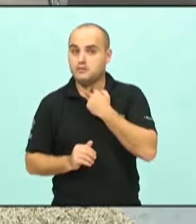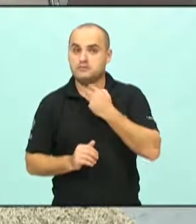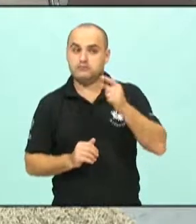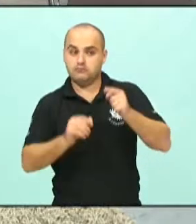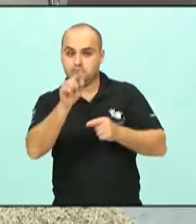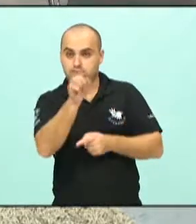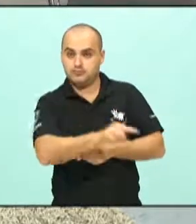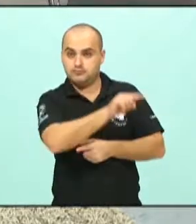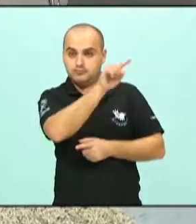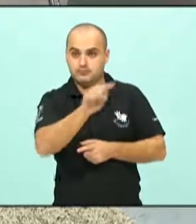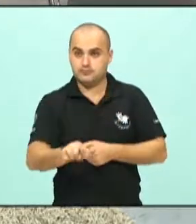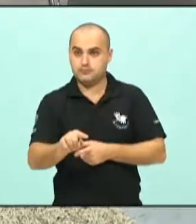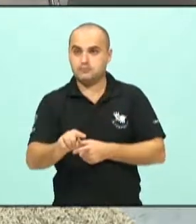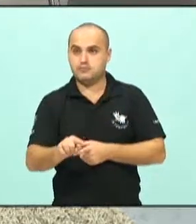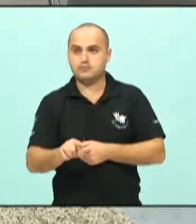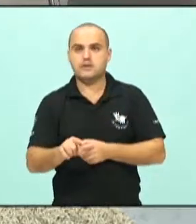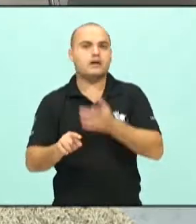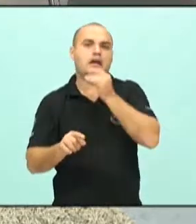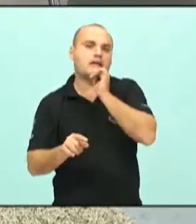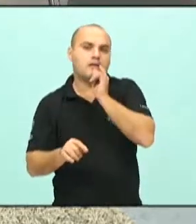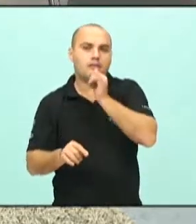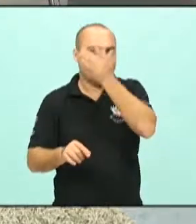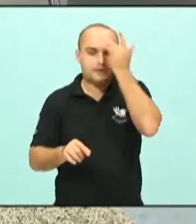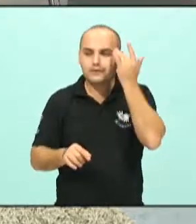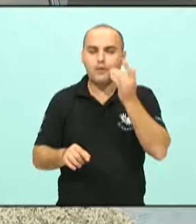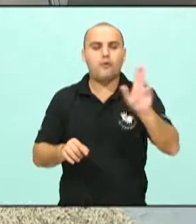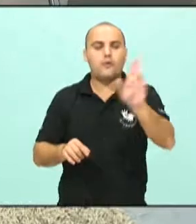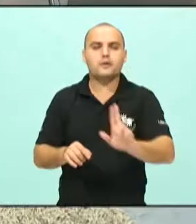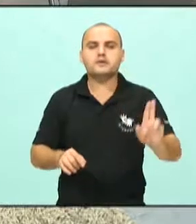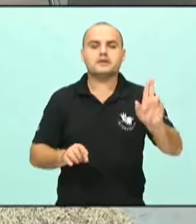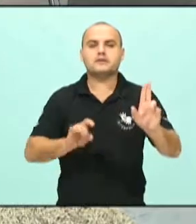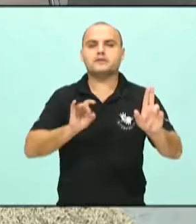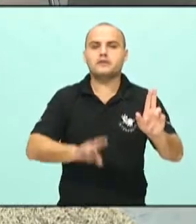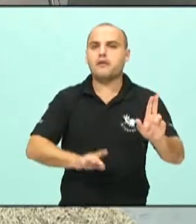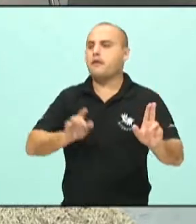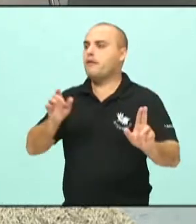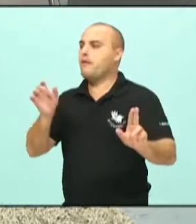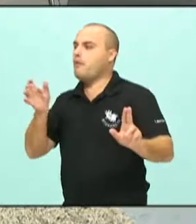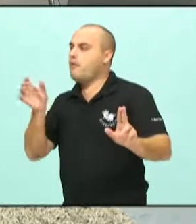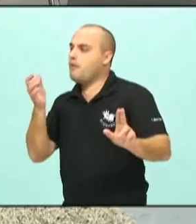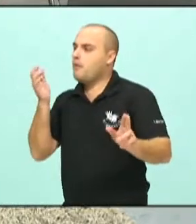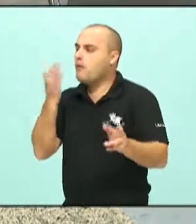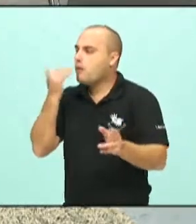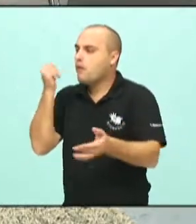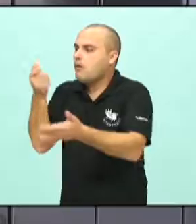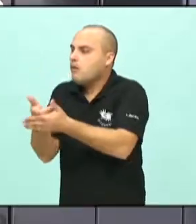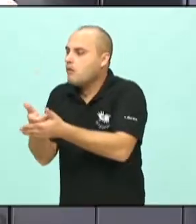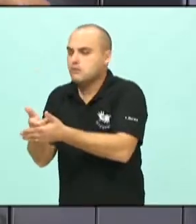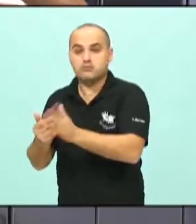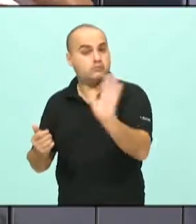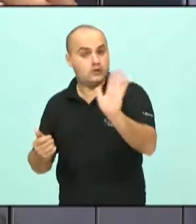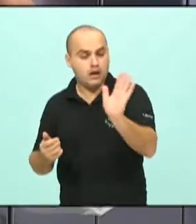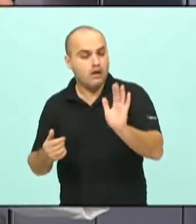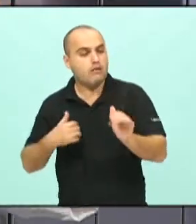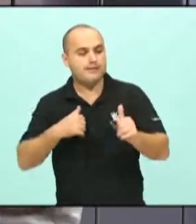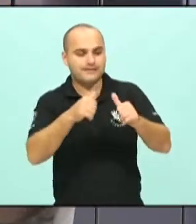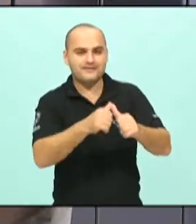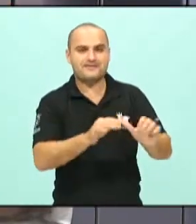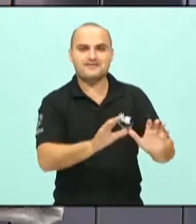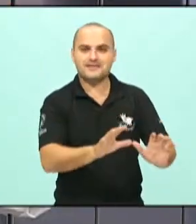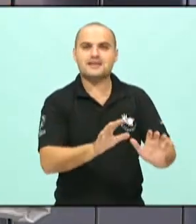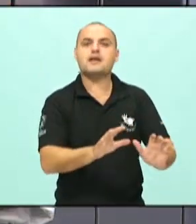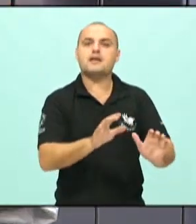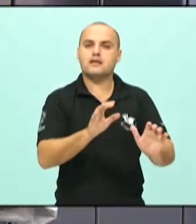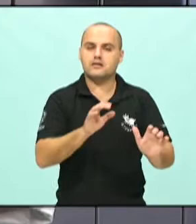a permanência de quem nada consumir naquele seu comércio. Então ele acaba melhorando a qualidade